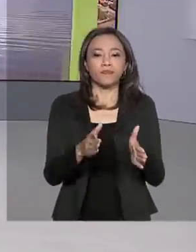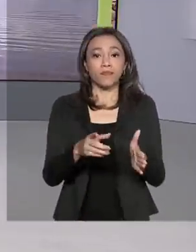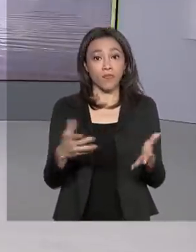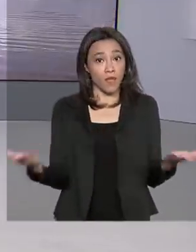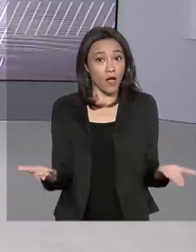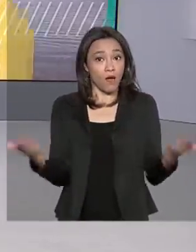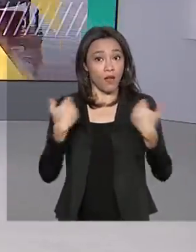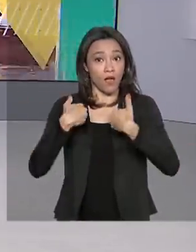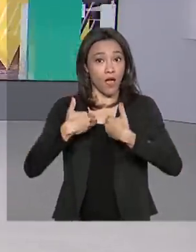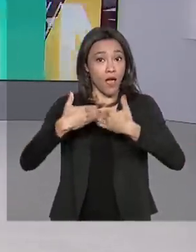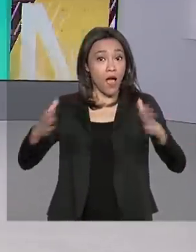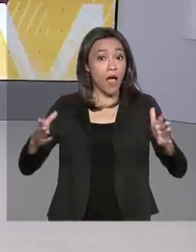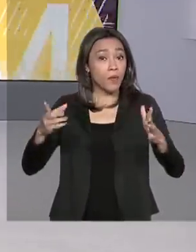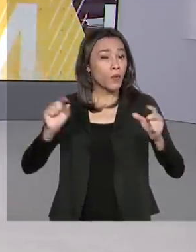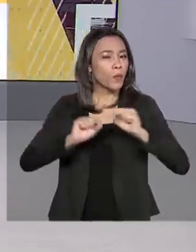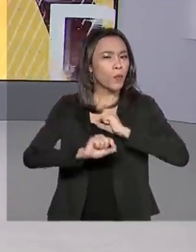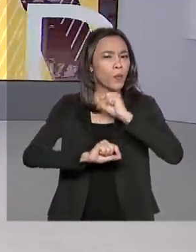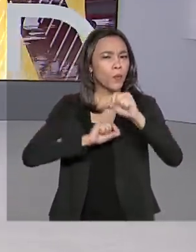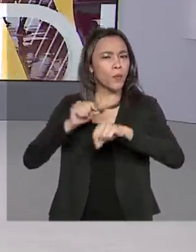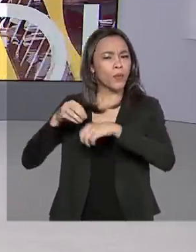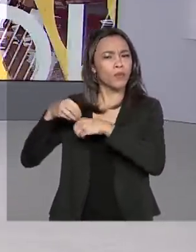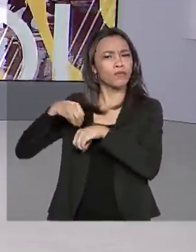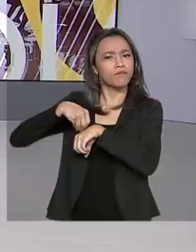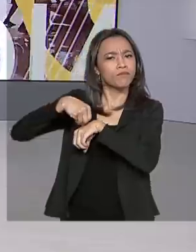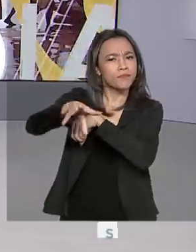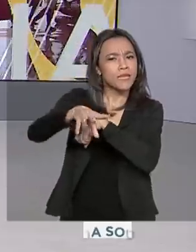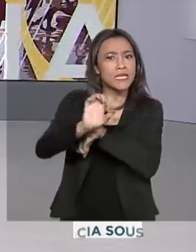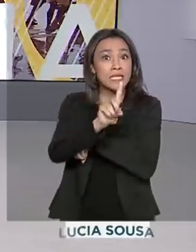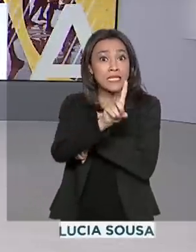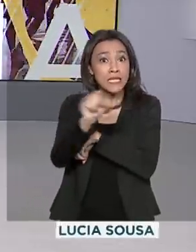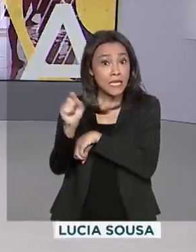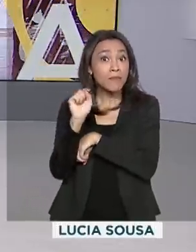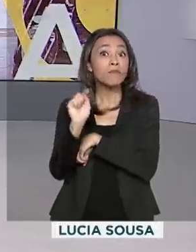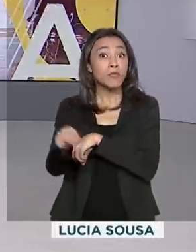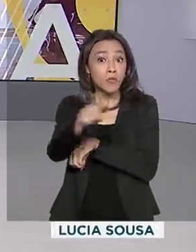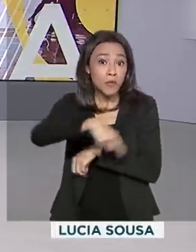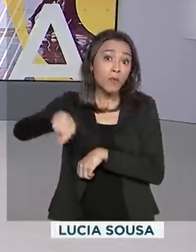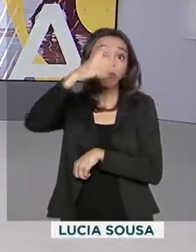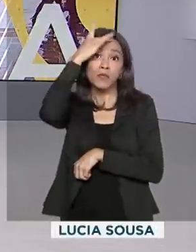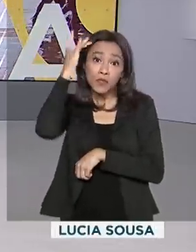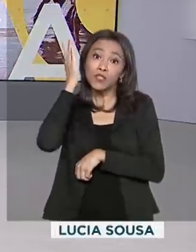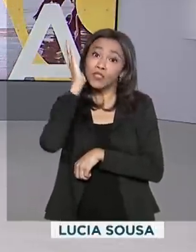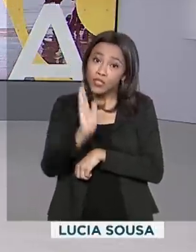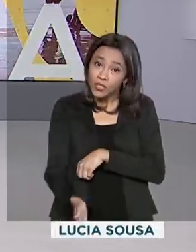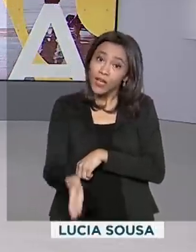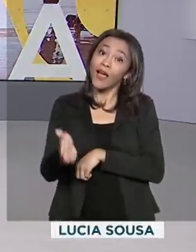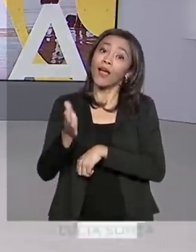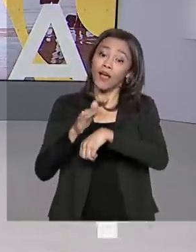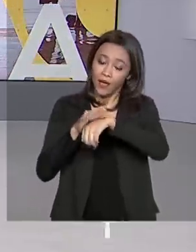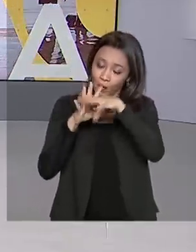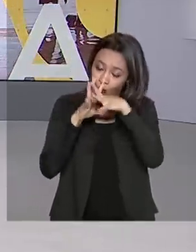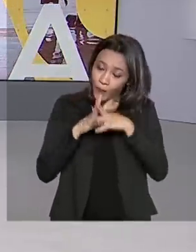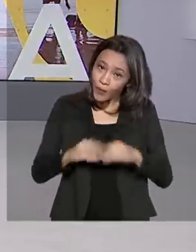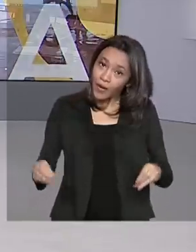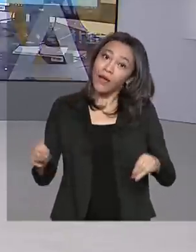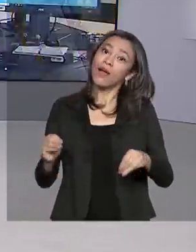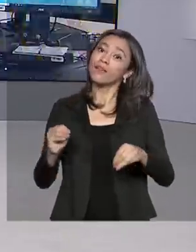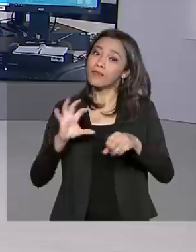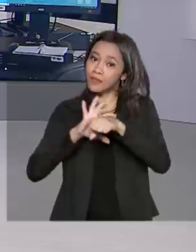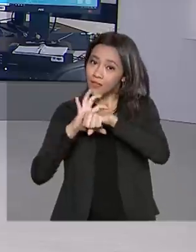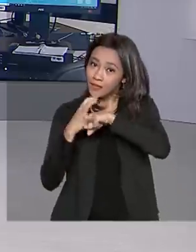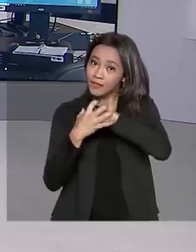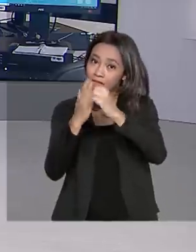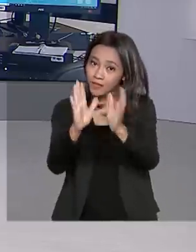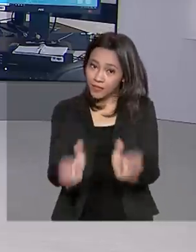essa edição com a notícia de que mais de 100 mil brasileiros já estão recuperados da Covid-19. Vamos ao Rio de Janeiro. O